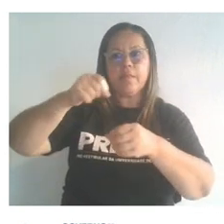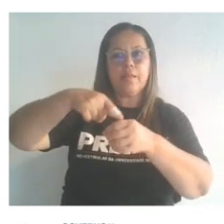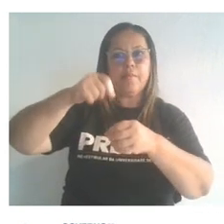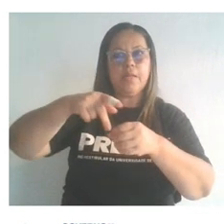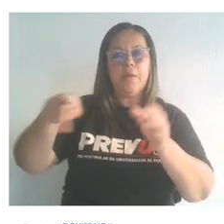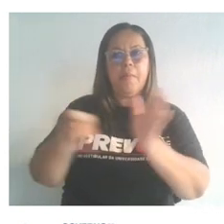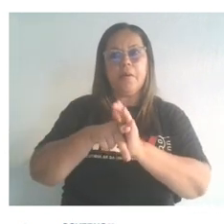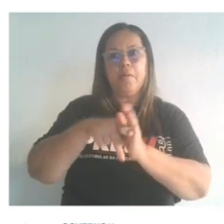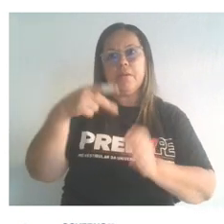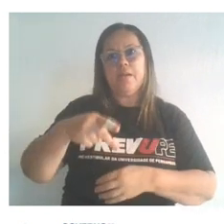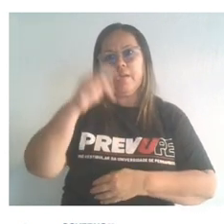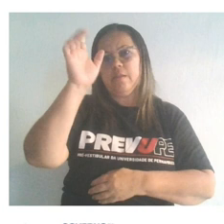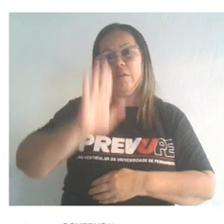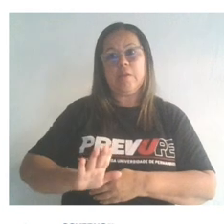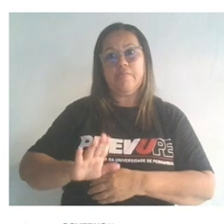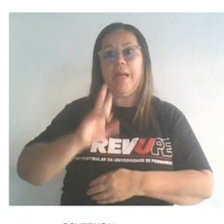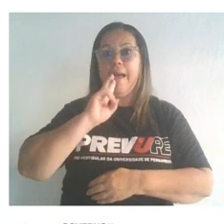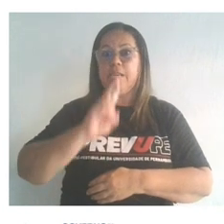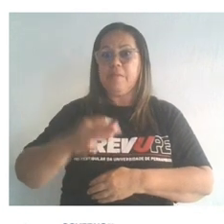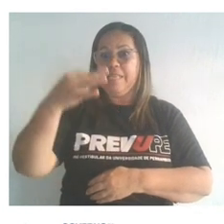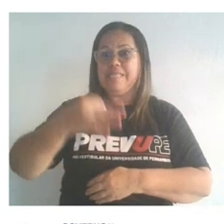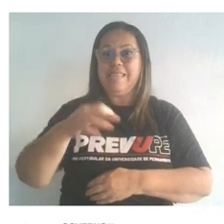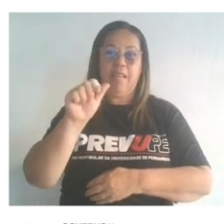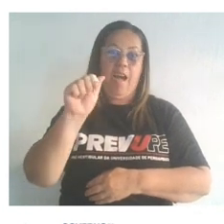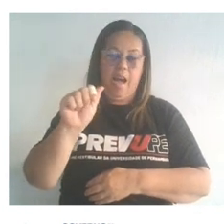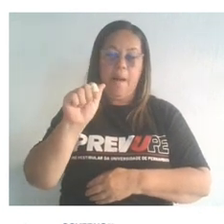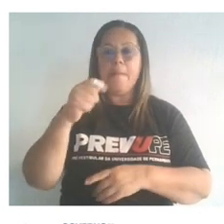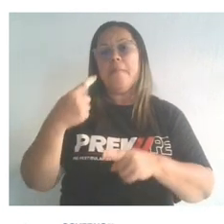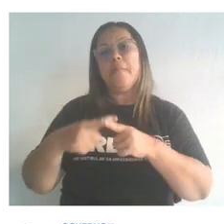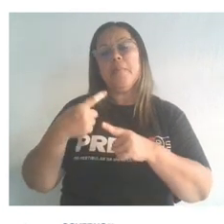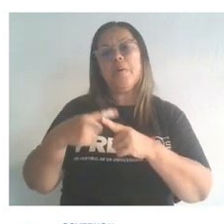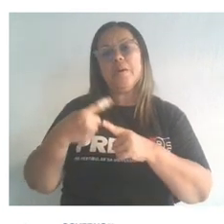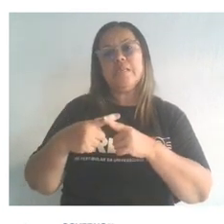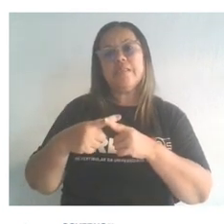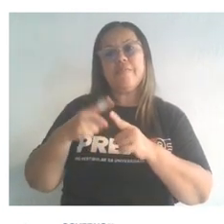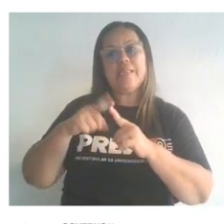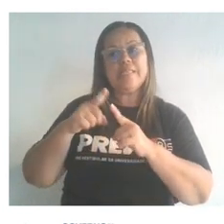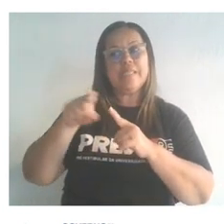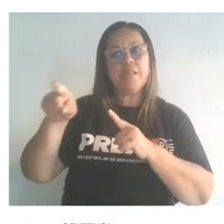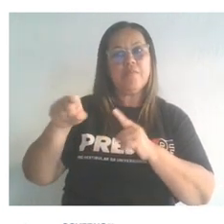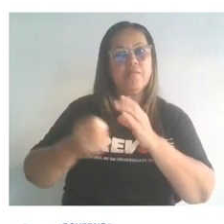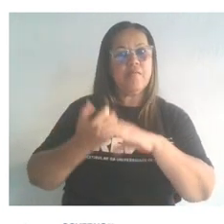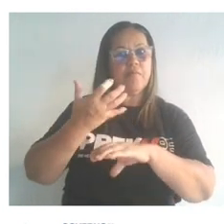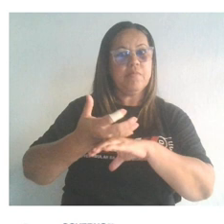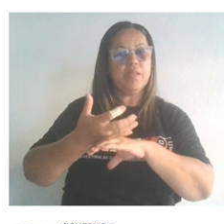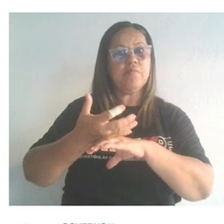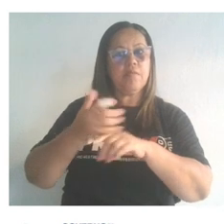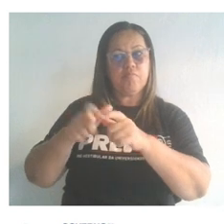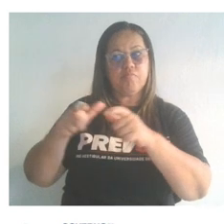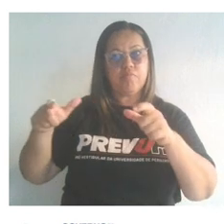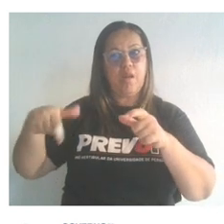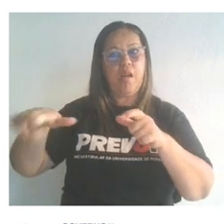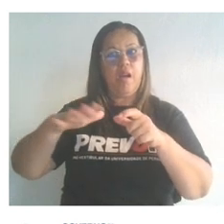Com isso, pessoal, nós temos nossa resposta aí como a letra A, né? Porque essas espécies exóticas, elas ocupam as áreas de